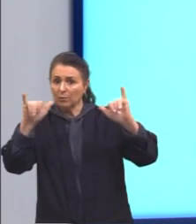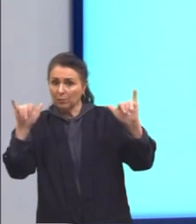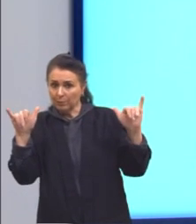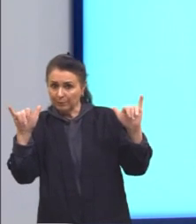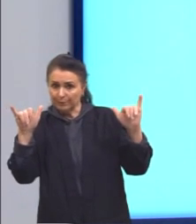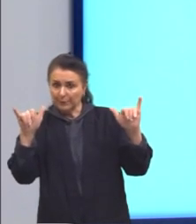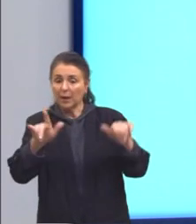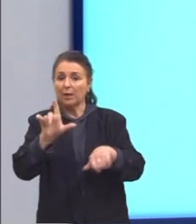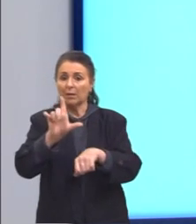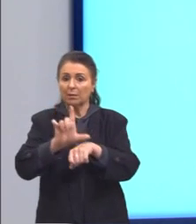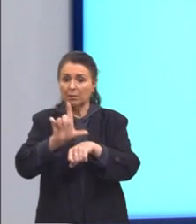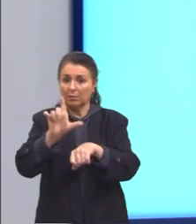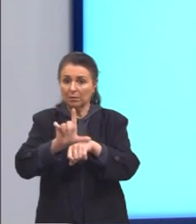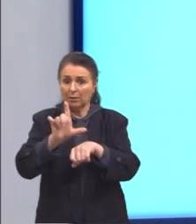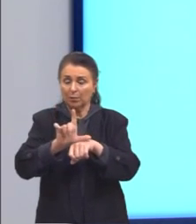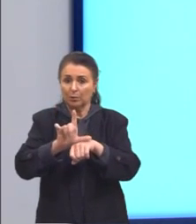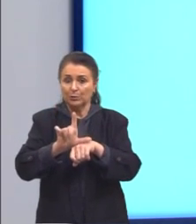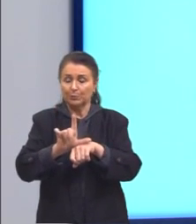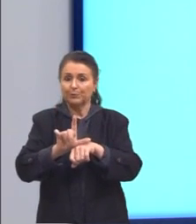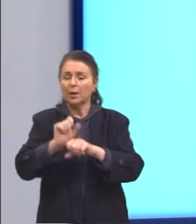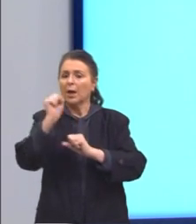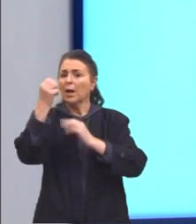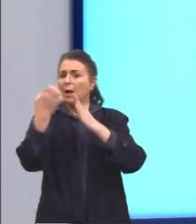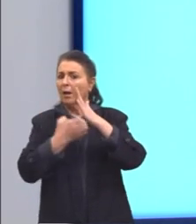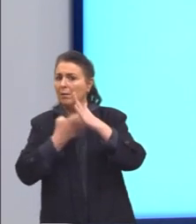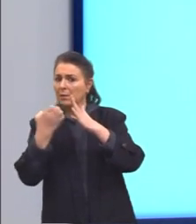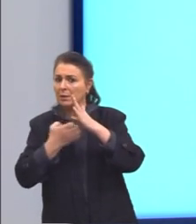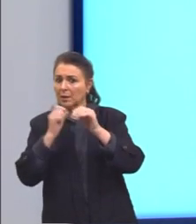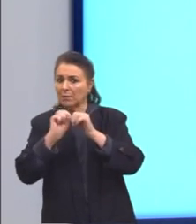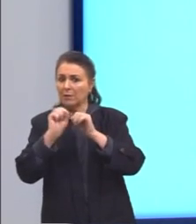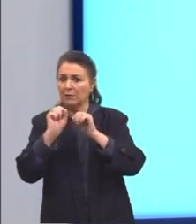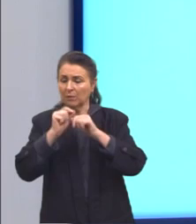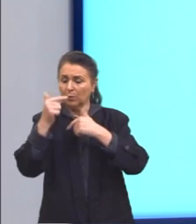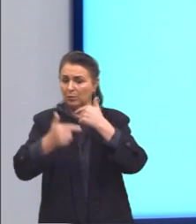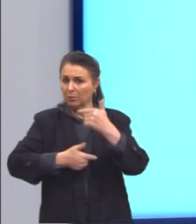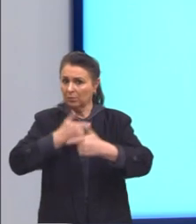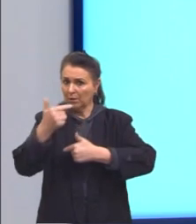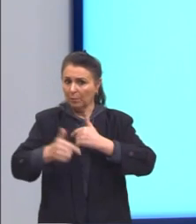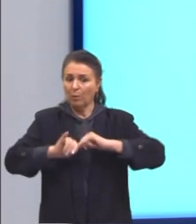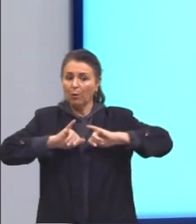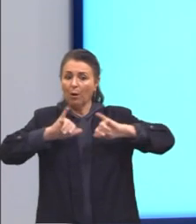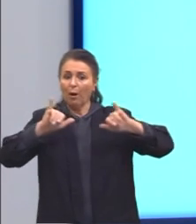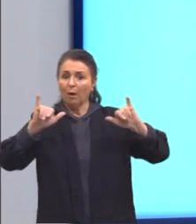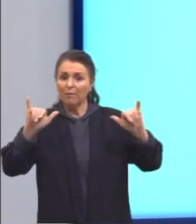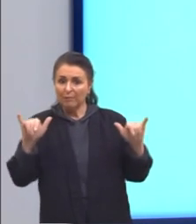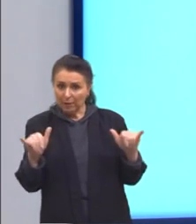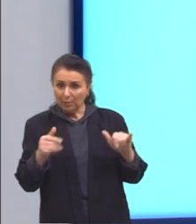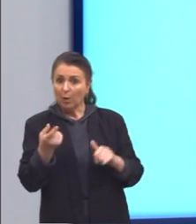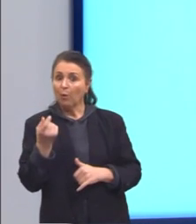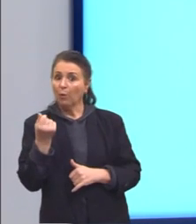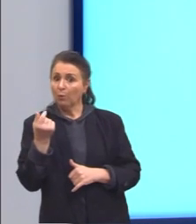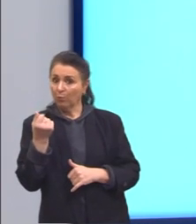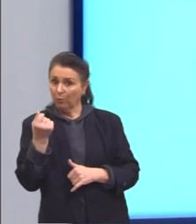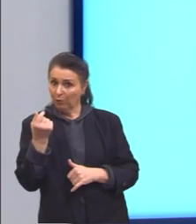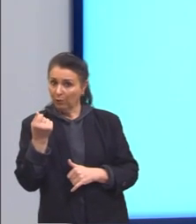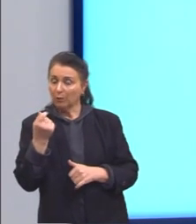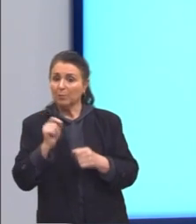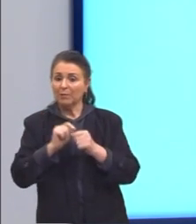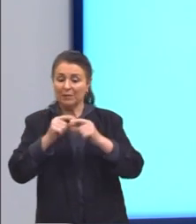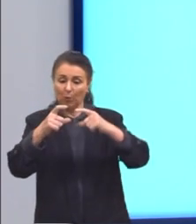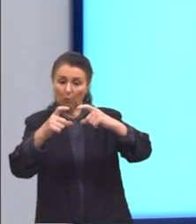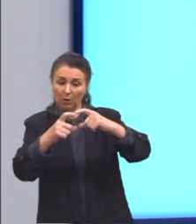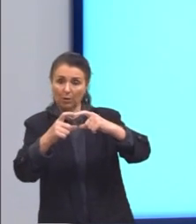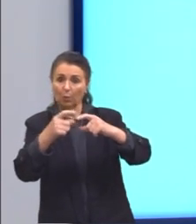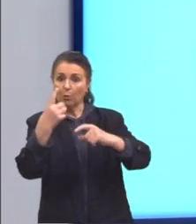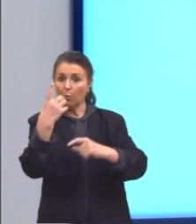loja. A empresa que fornecerá o serviço lhe informa que o custo de fabricação do cartão é de um